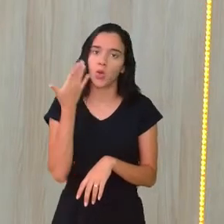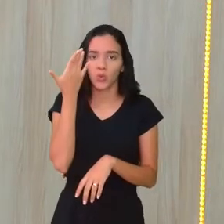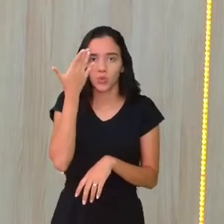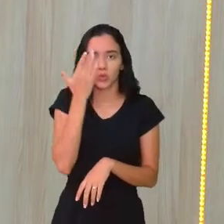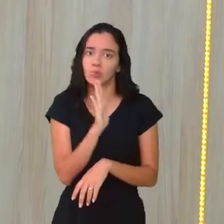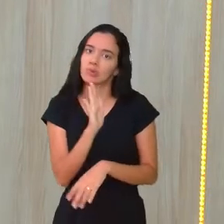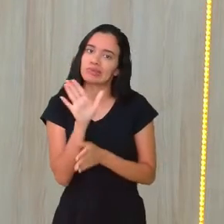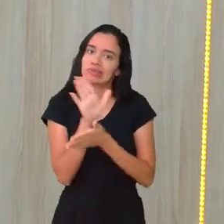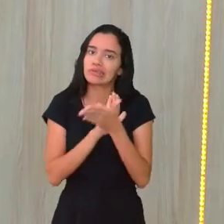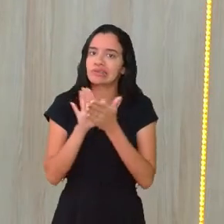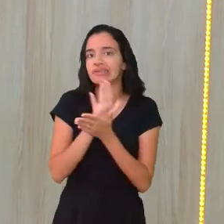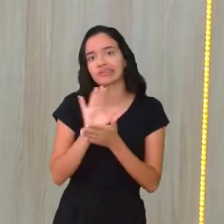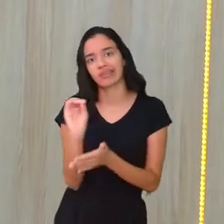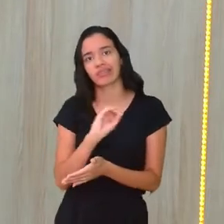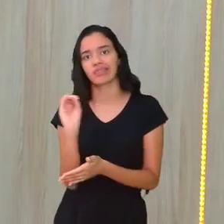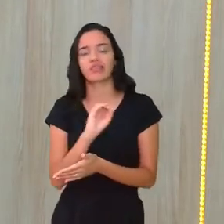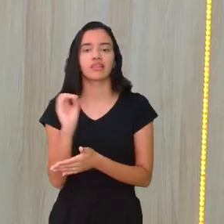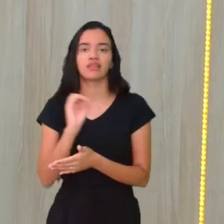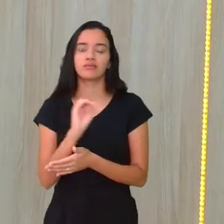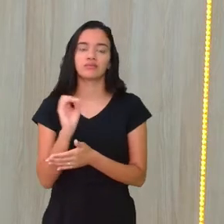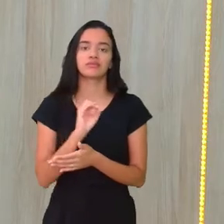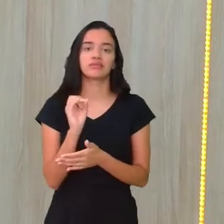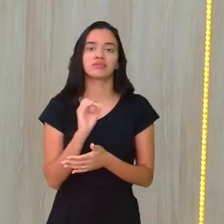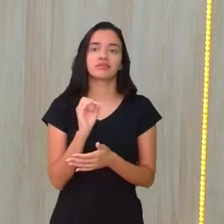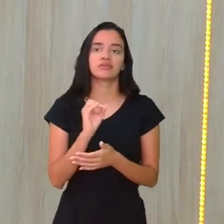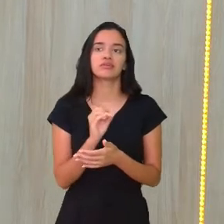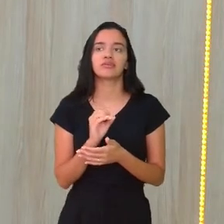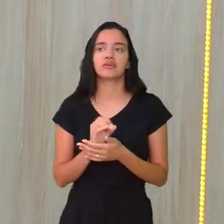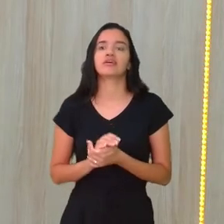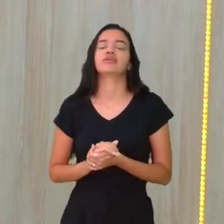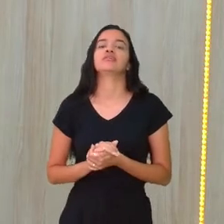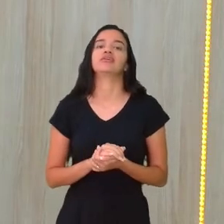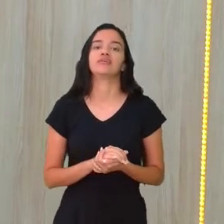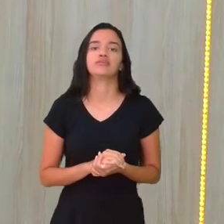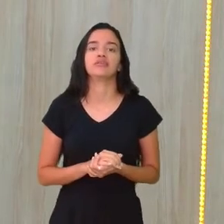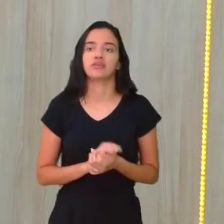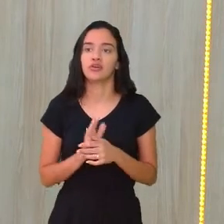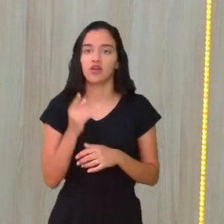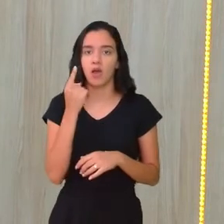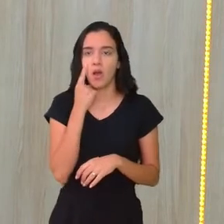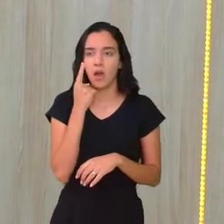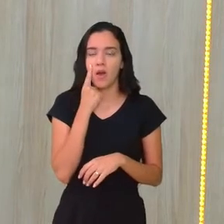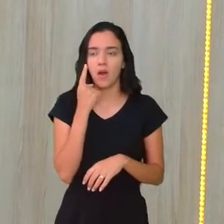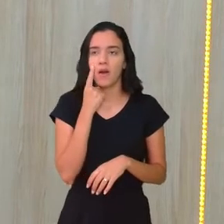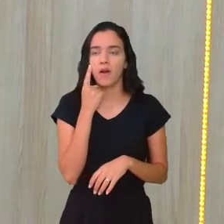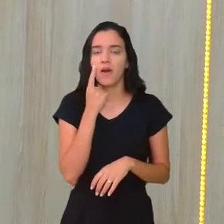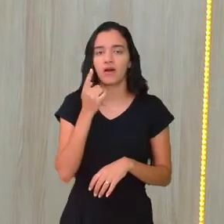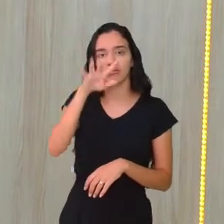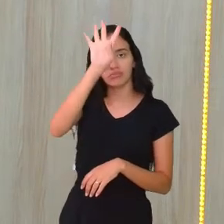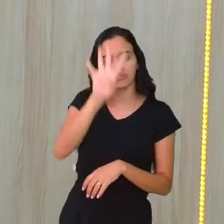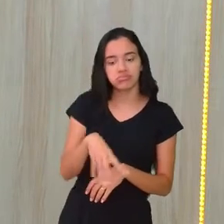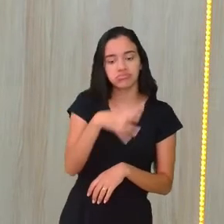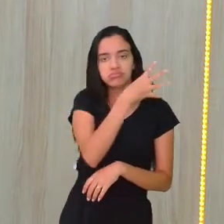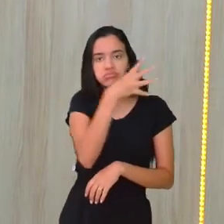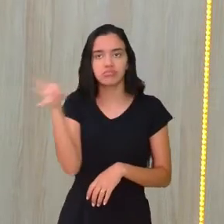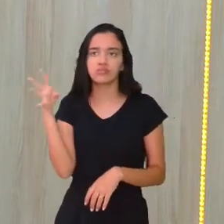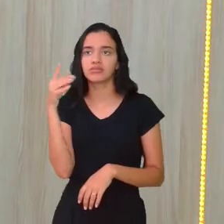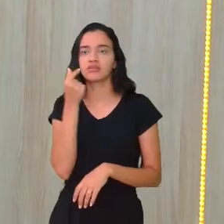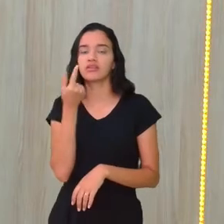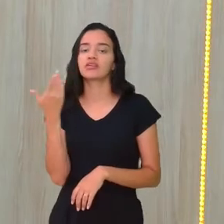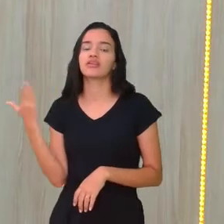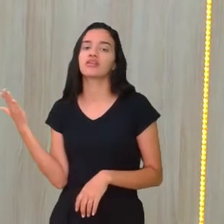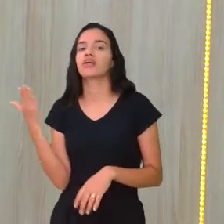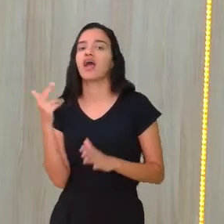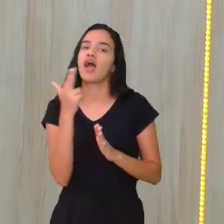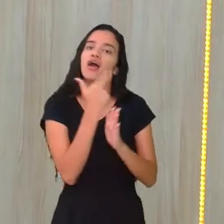nada disso. De confecção, tá, gente? Olha só, aqui está a malha e aqui está a figura.